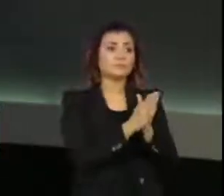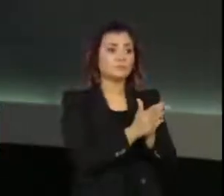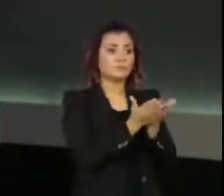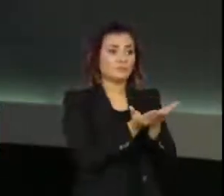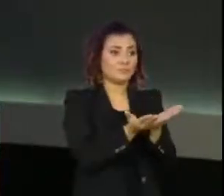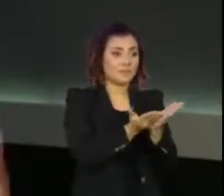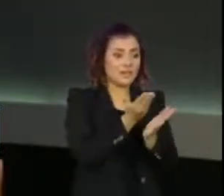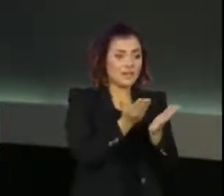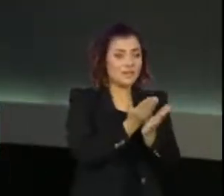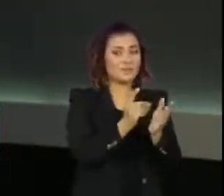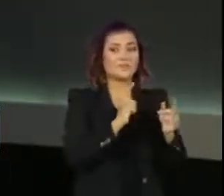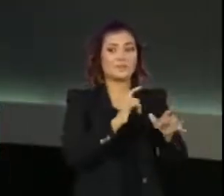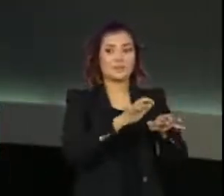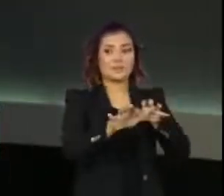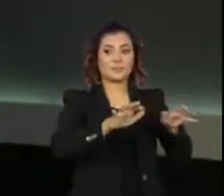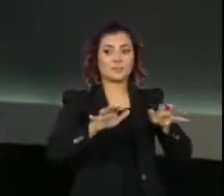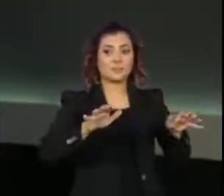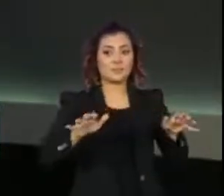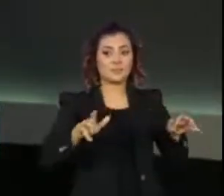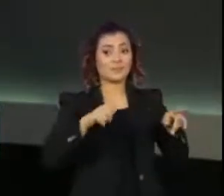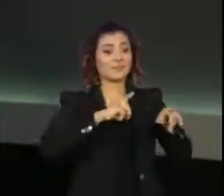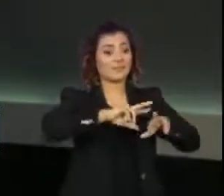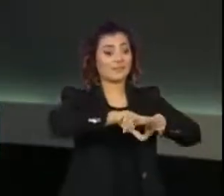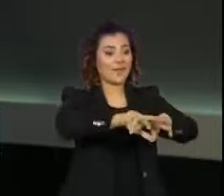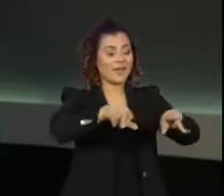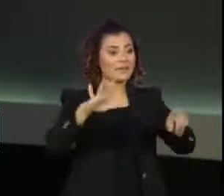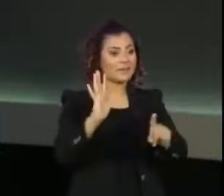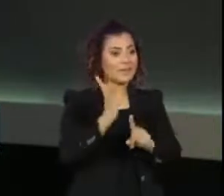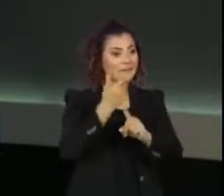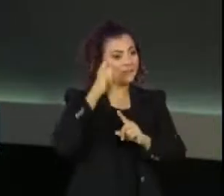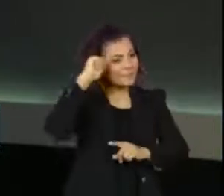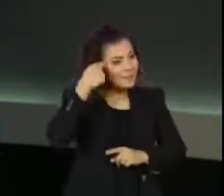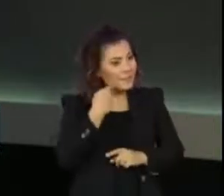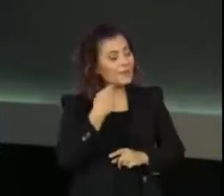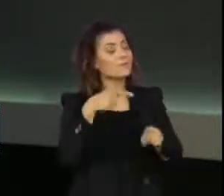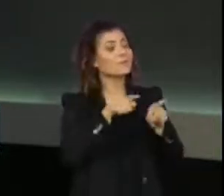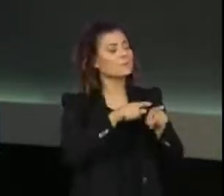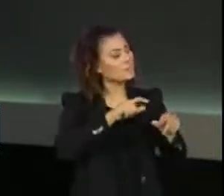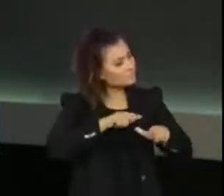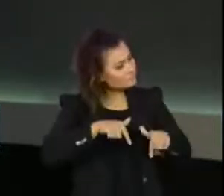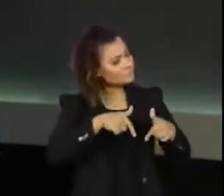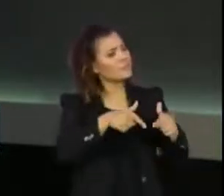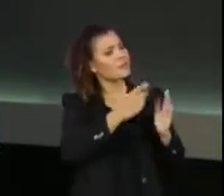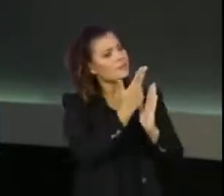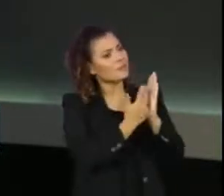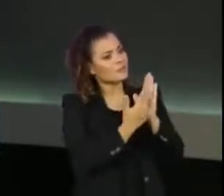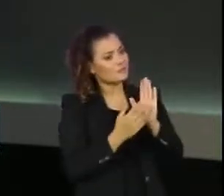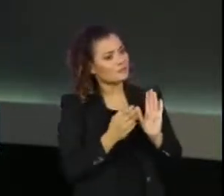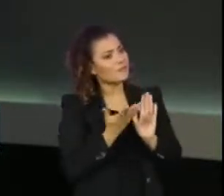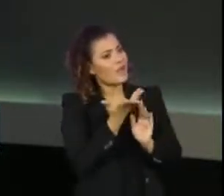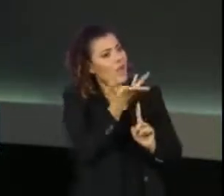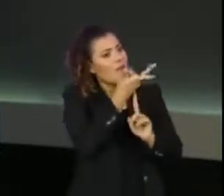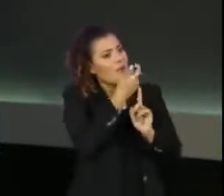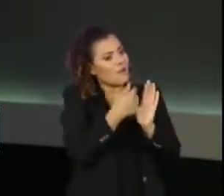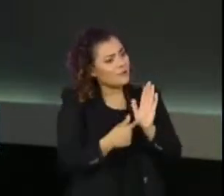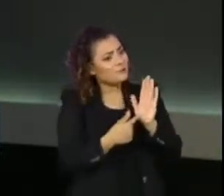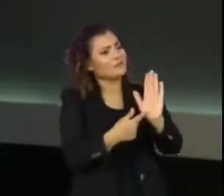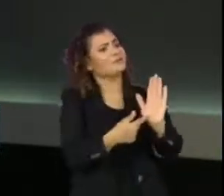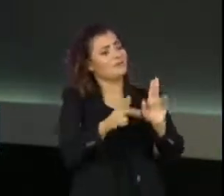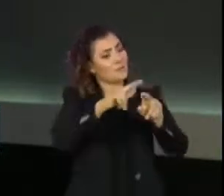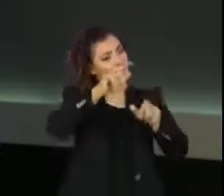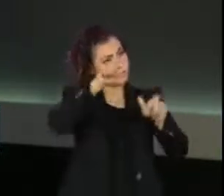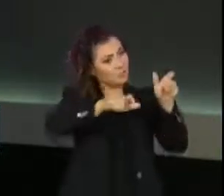vem a exposição, com diversos artistas negros que produziram obras em cima das